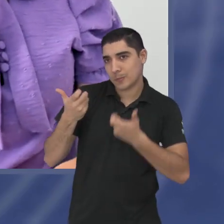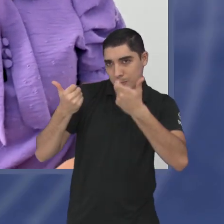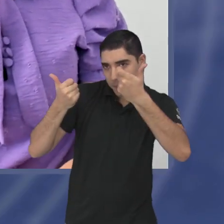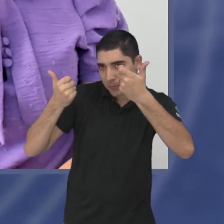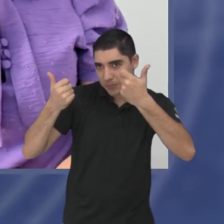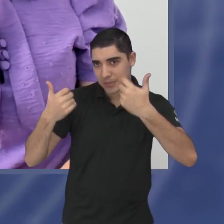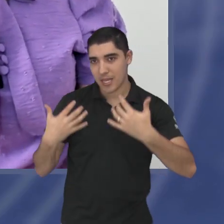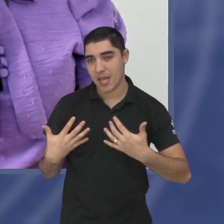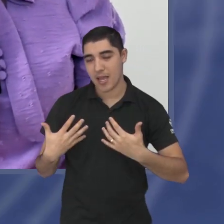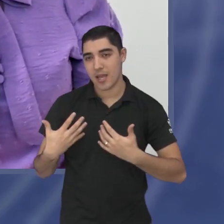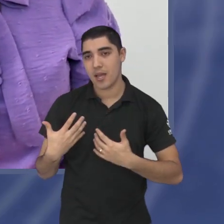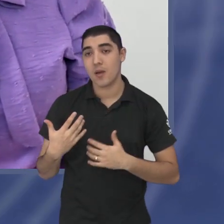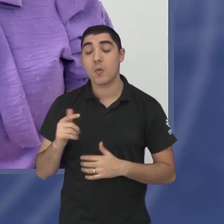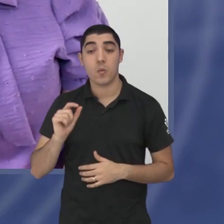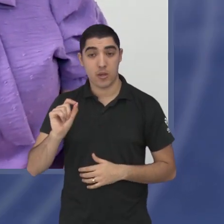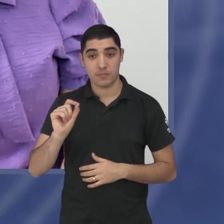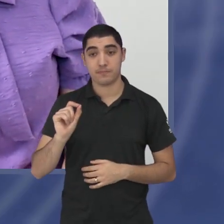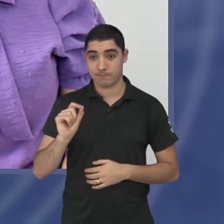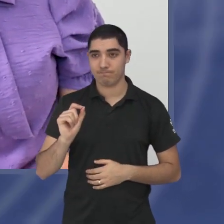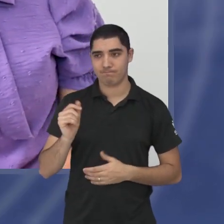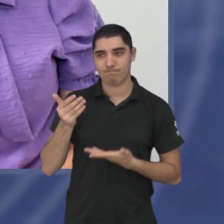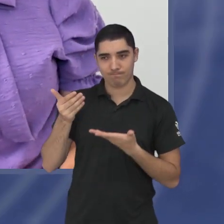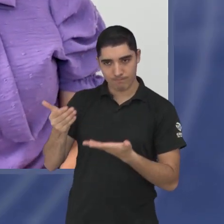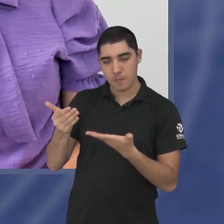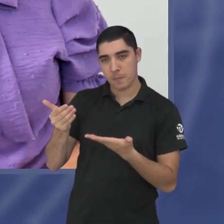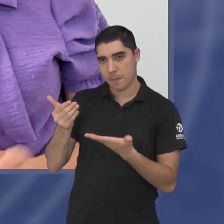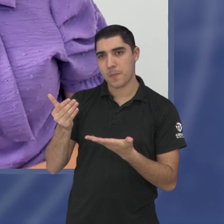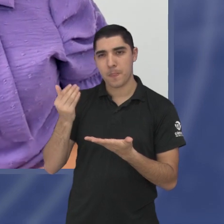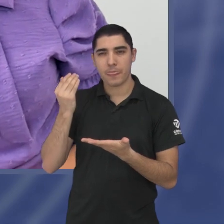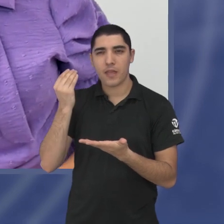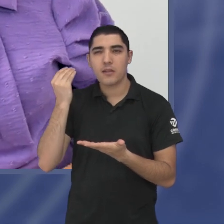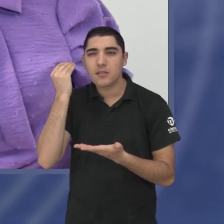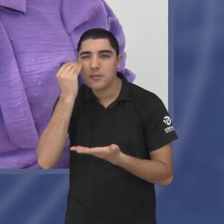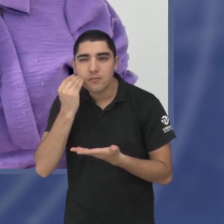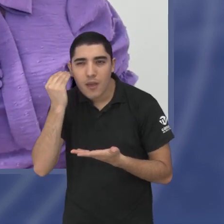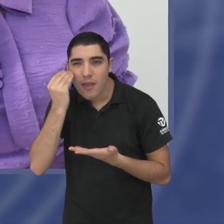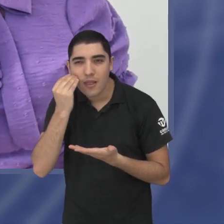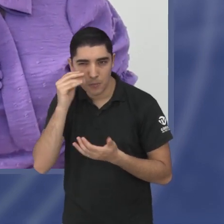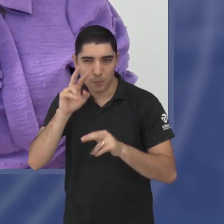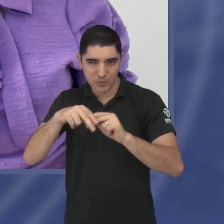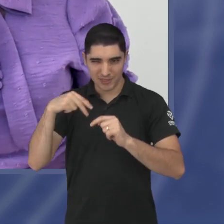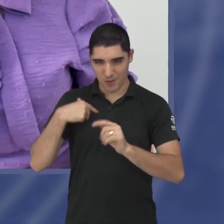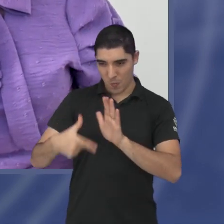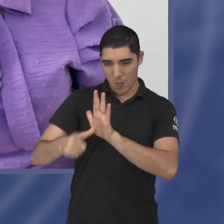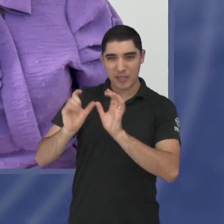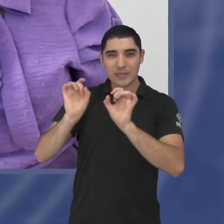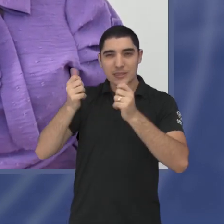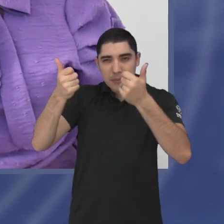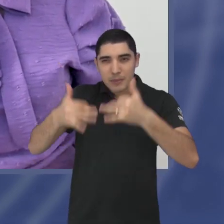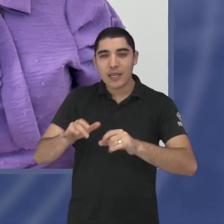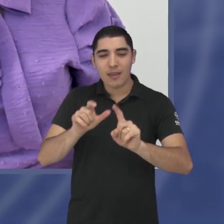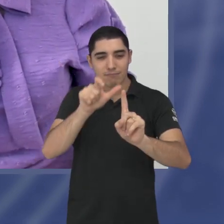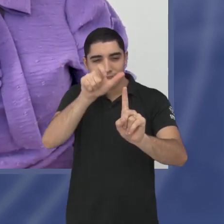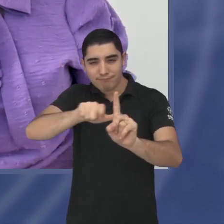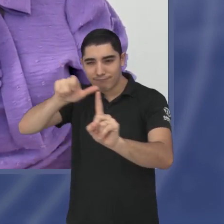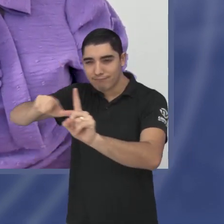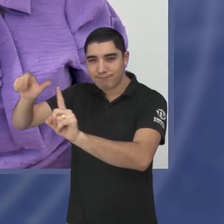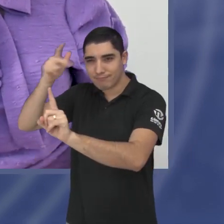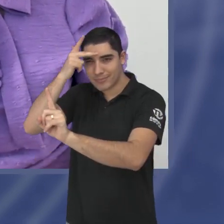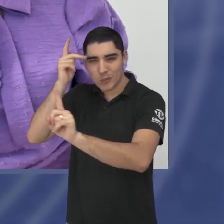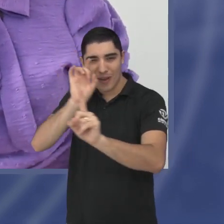Eu gostaria de acrescentar que as experiências, né? Como eu falei da questão dos